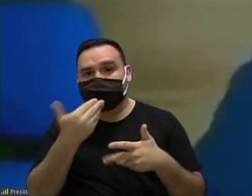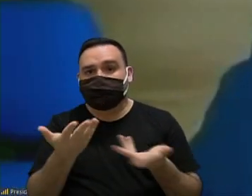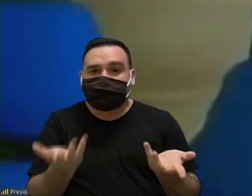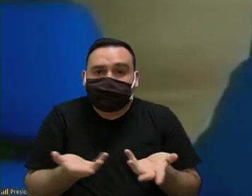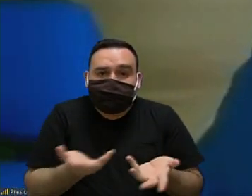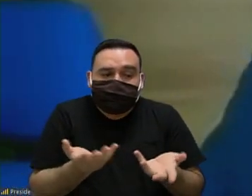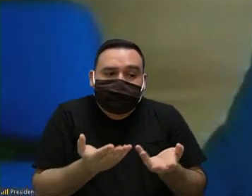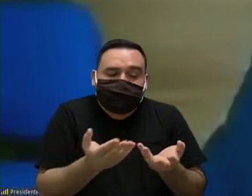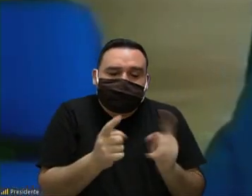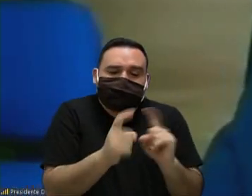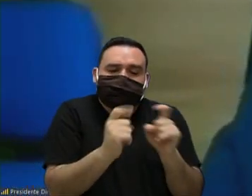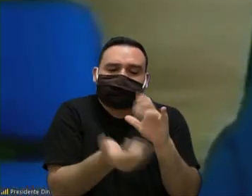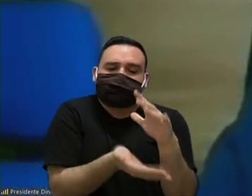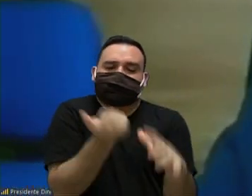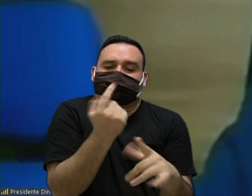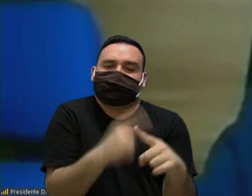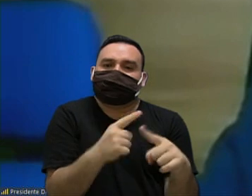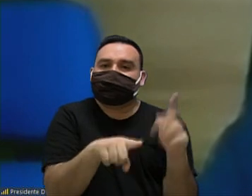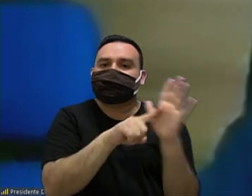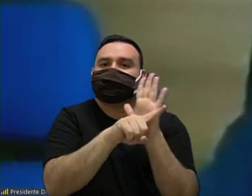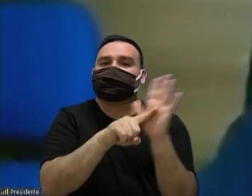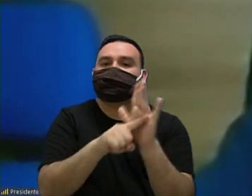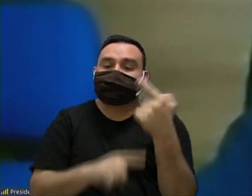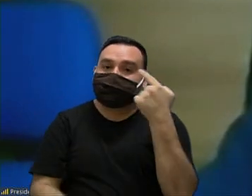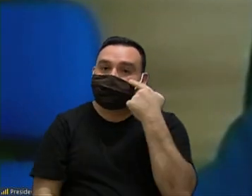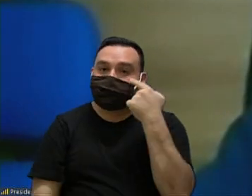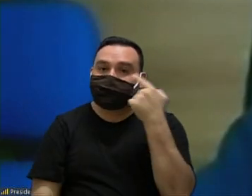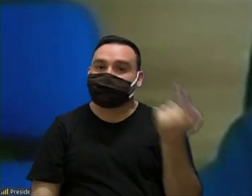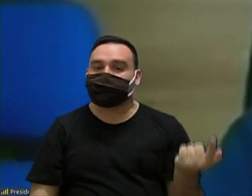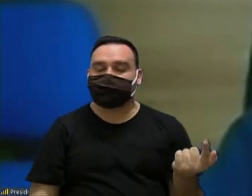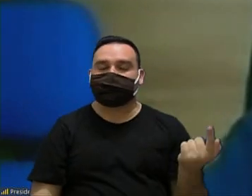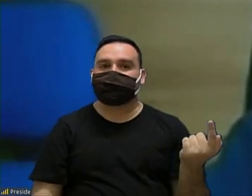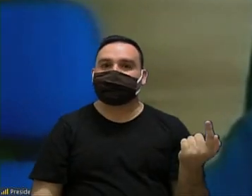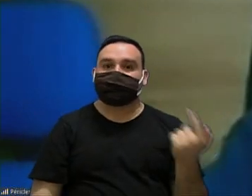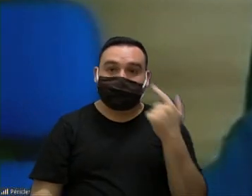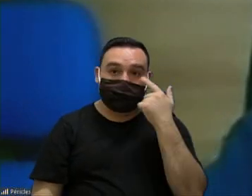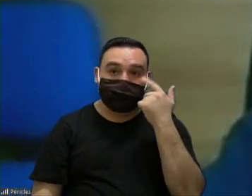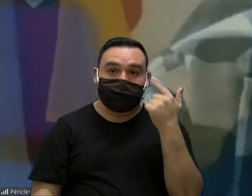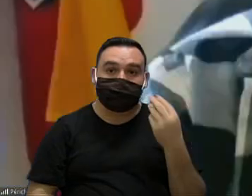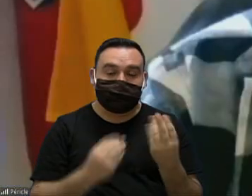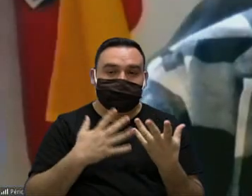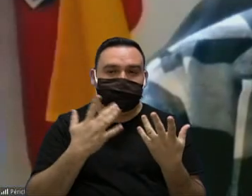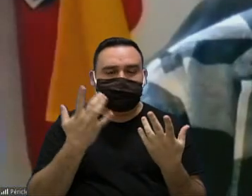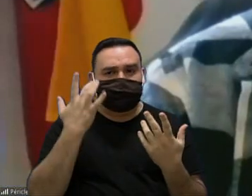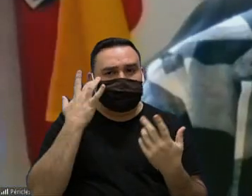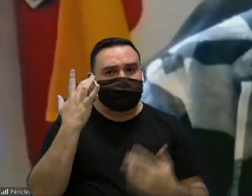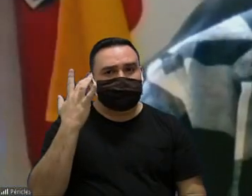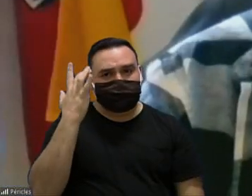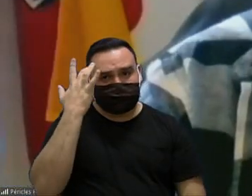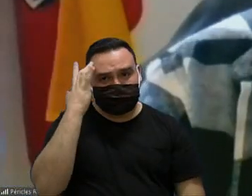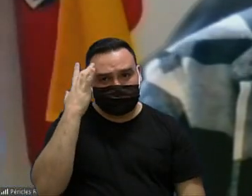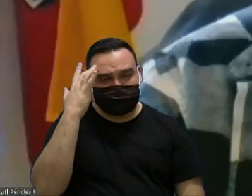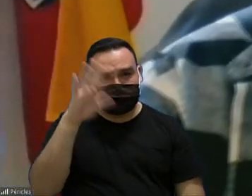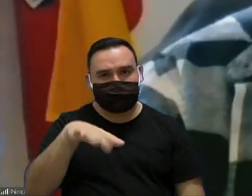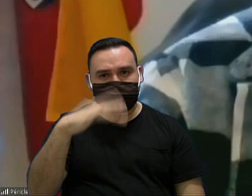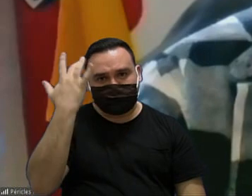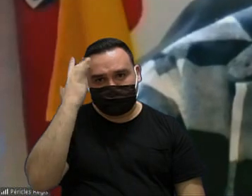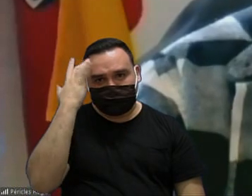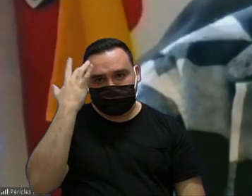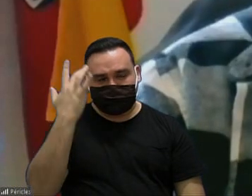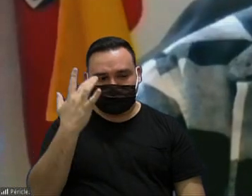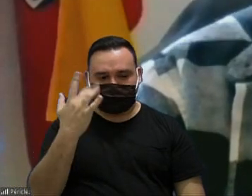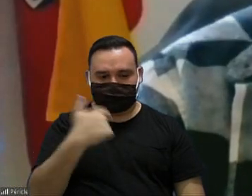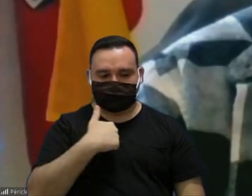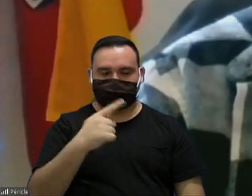tirar por uma sessão para a gente levantar somente eu acho que assim presidente eu acho que assim